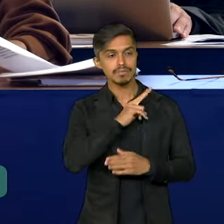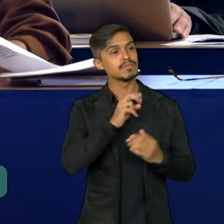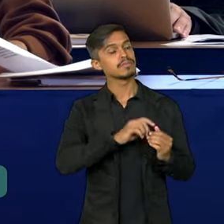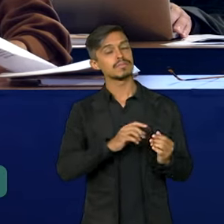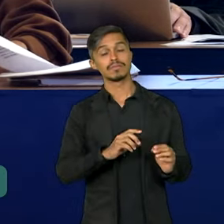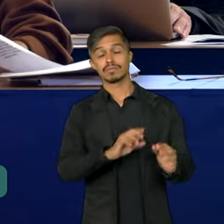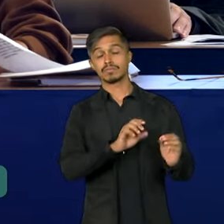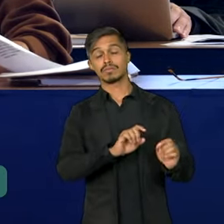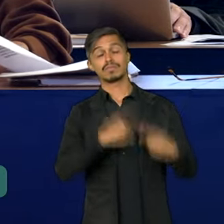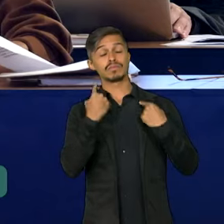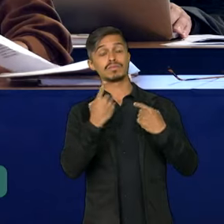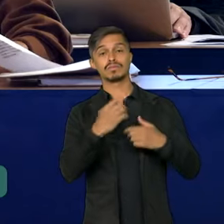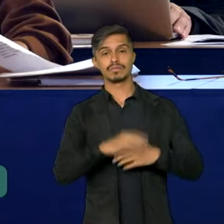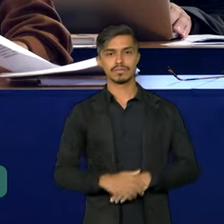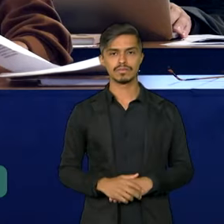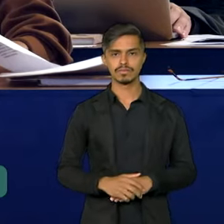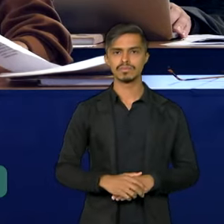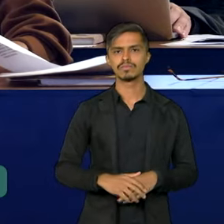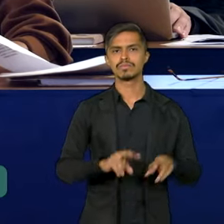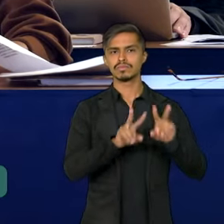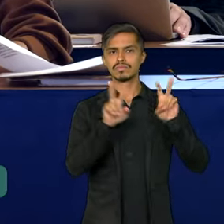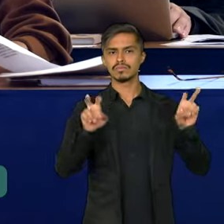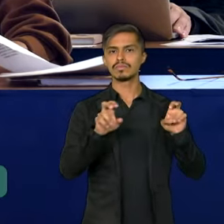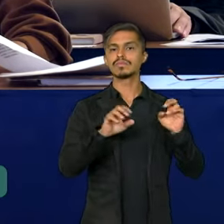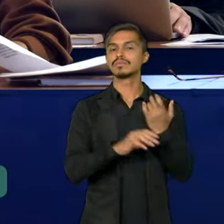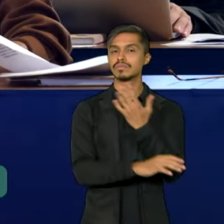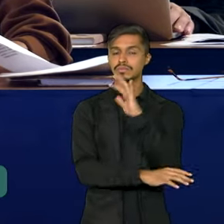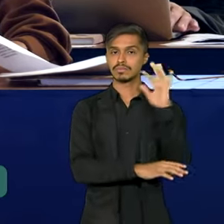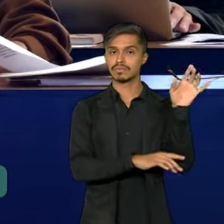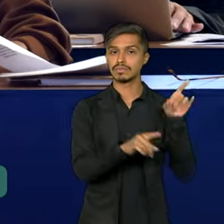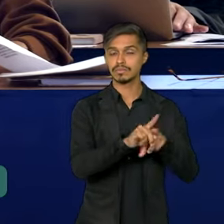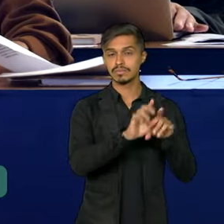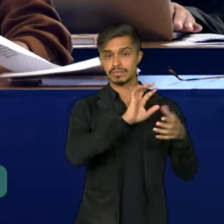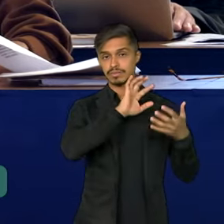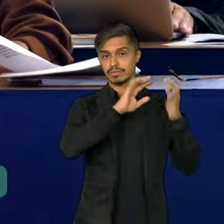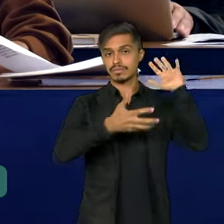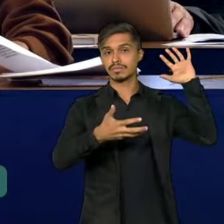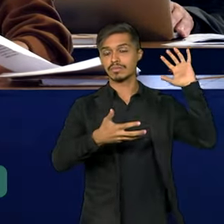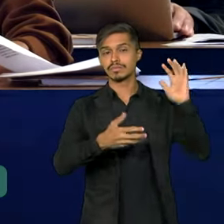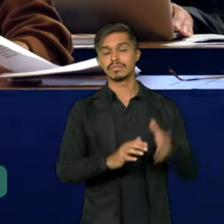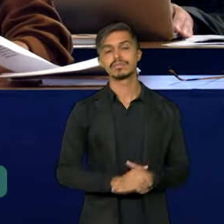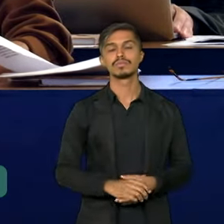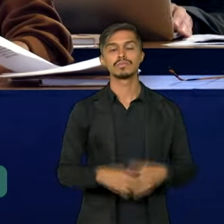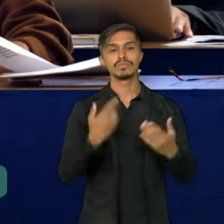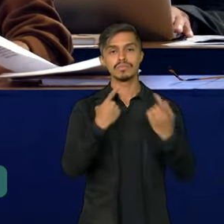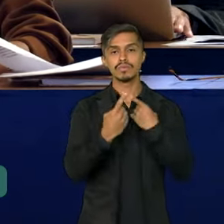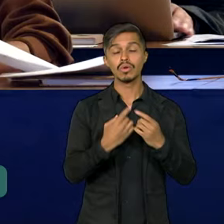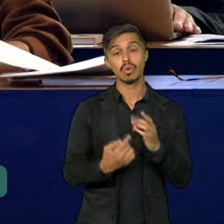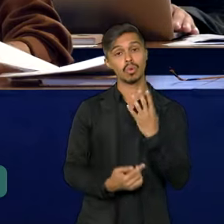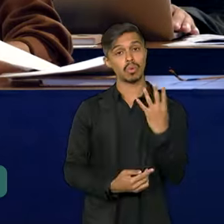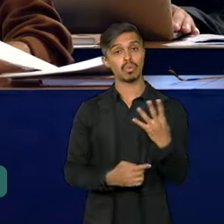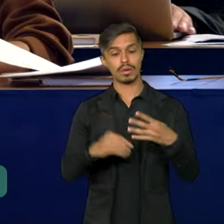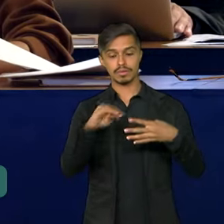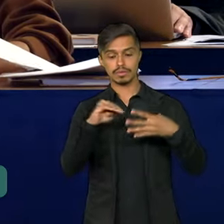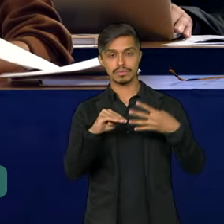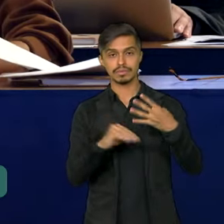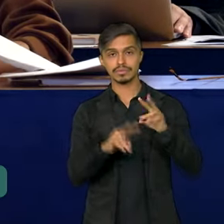agendas ambiental e climática, discutindo quatro eixos temáticos,